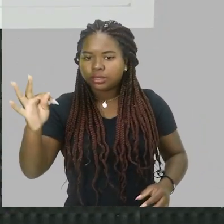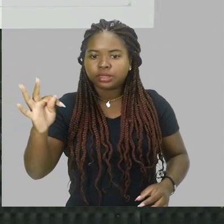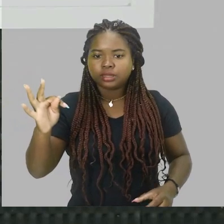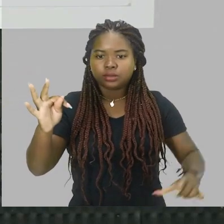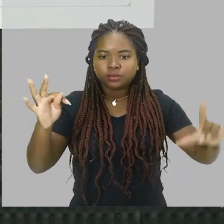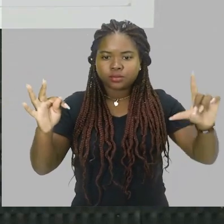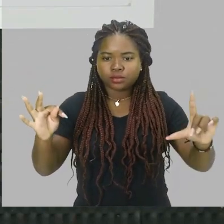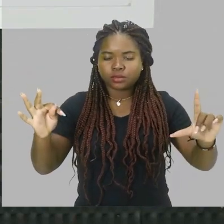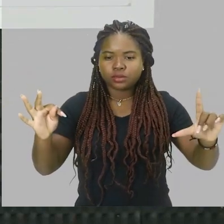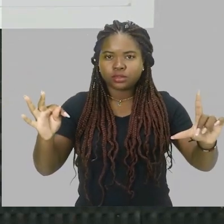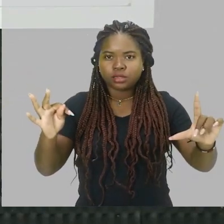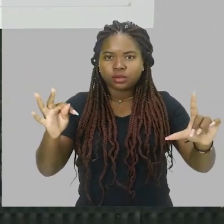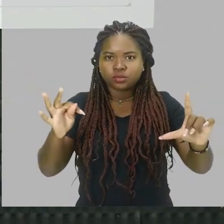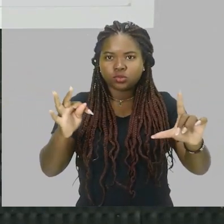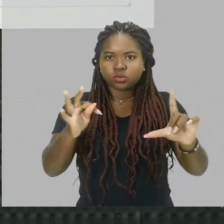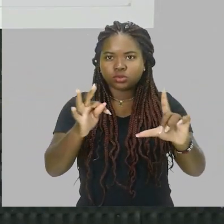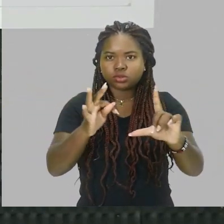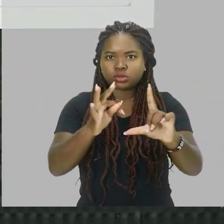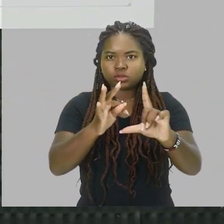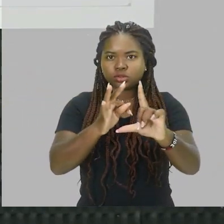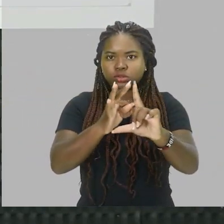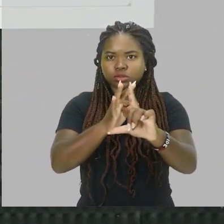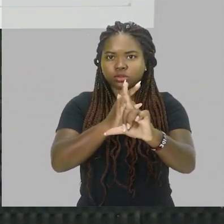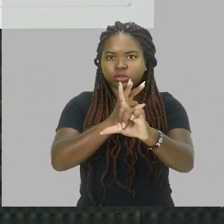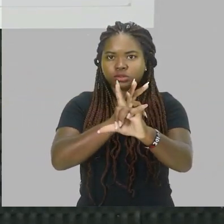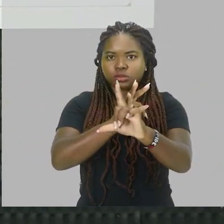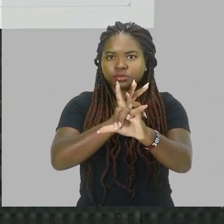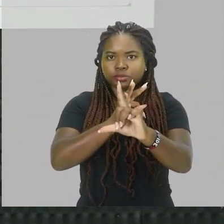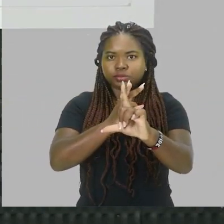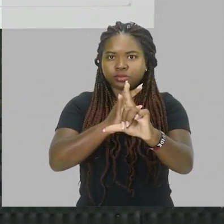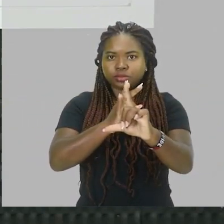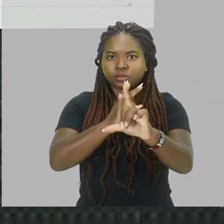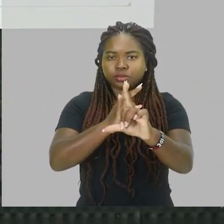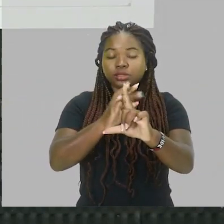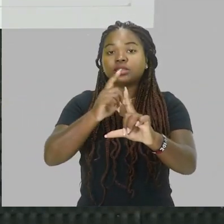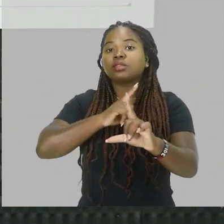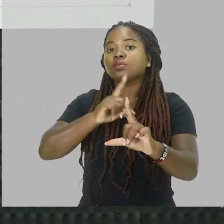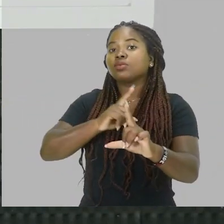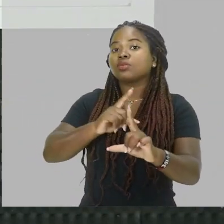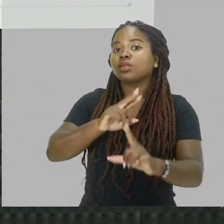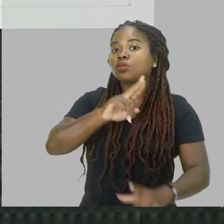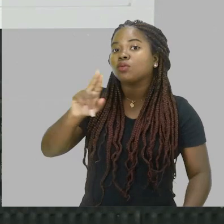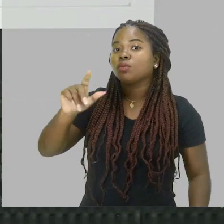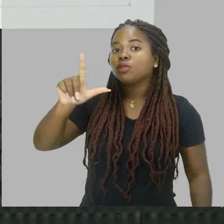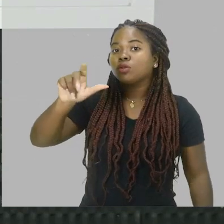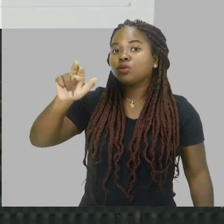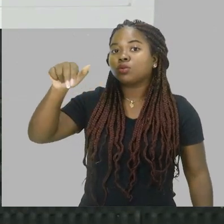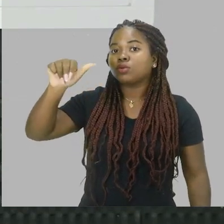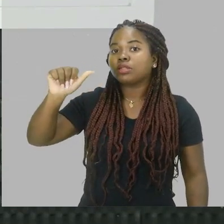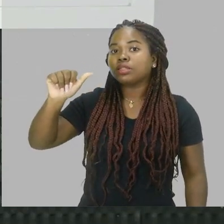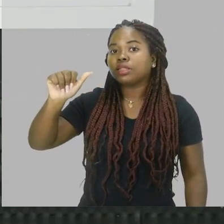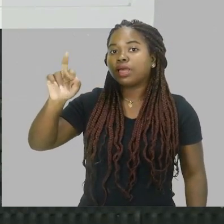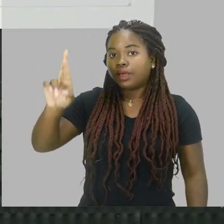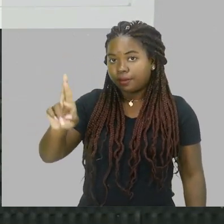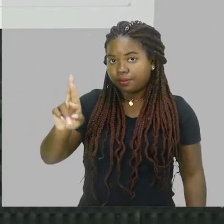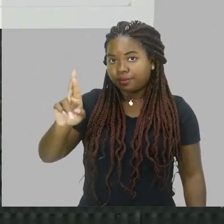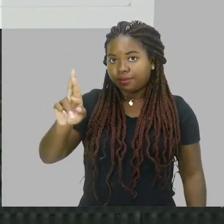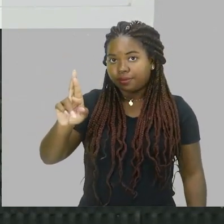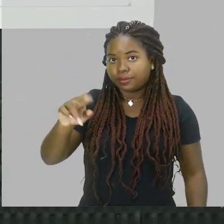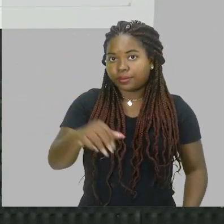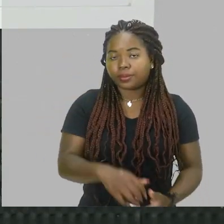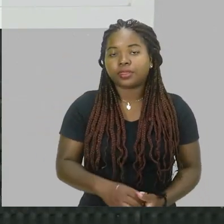eclipse lunar, ok? Nesse eclipse lunar, aí nós vamos ter o papel invertido aqui, ó. Então eu tenho,